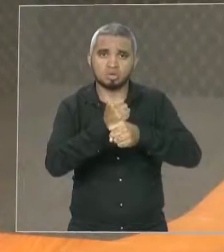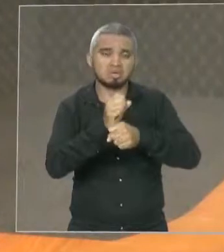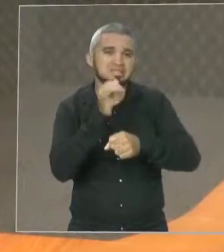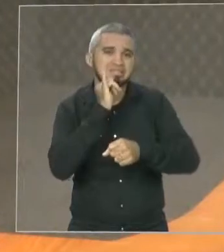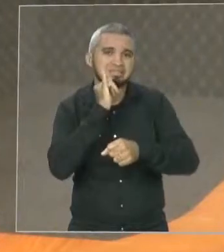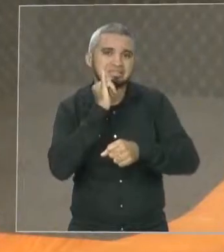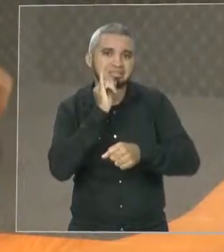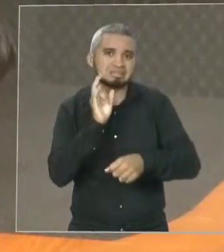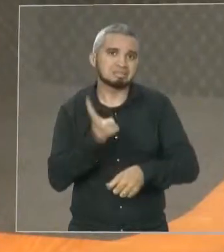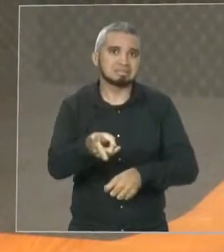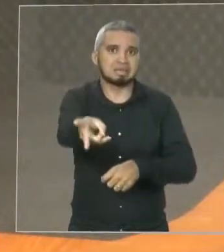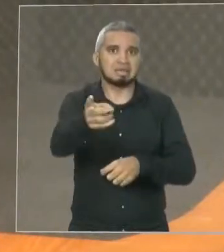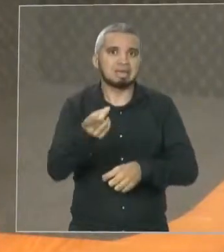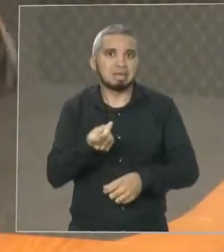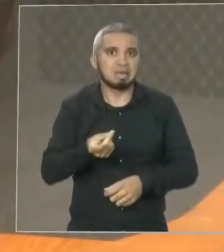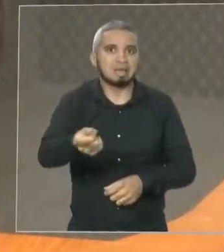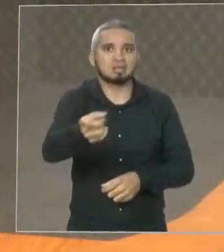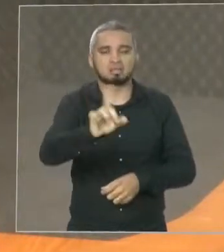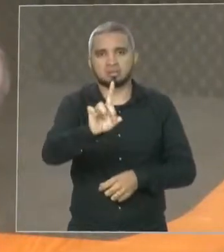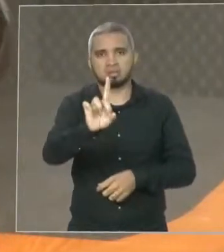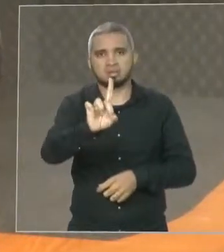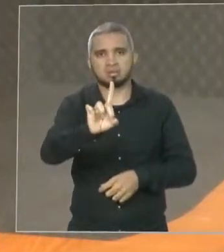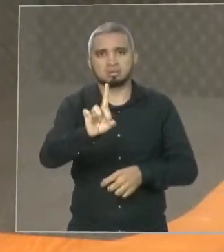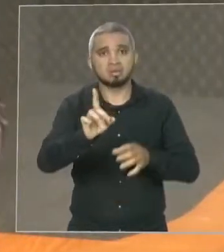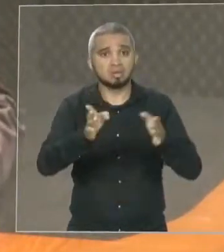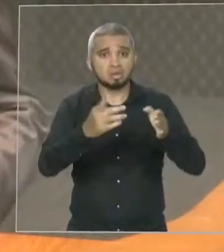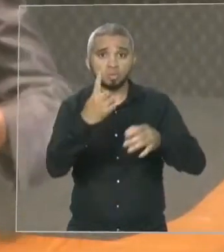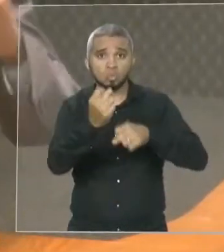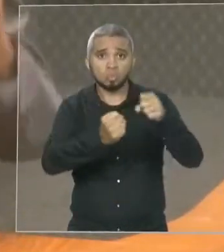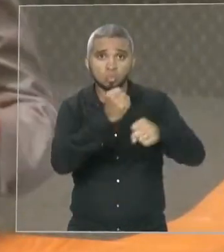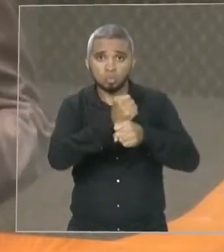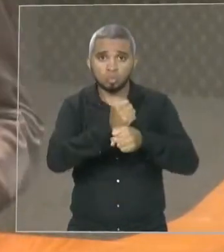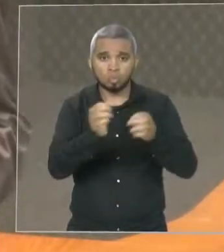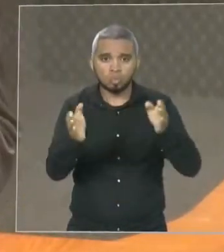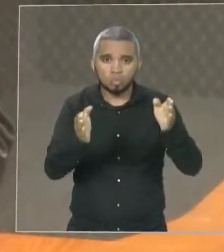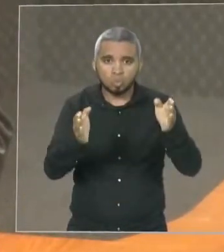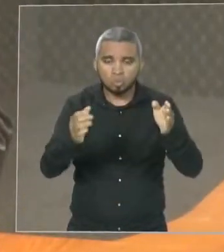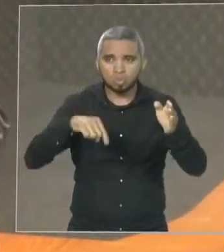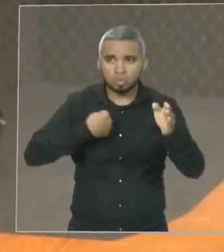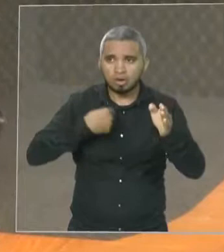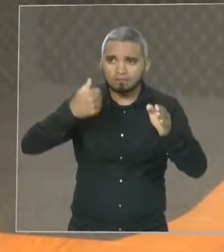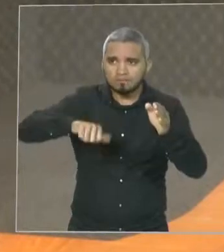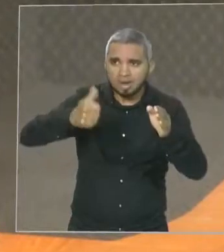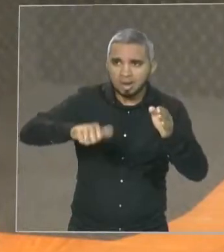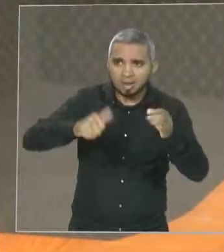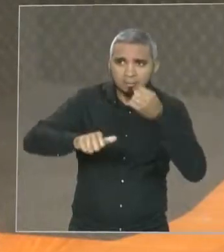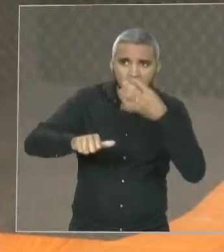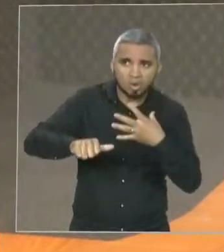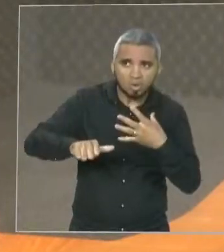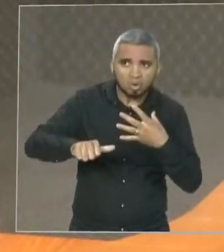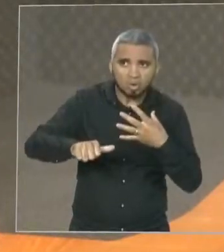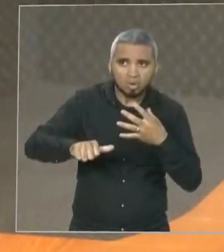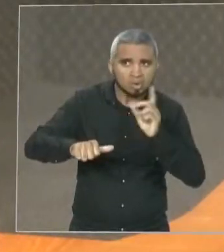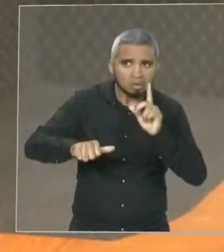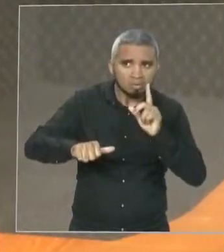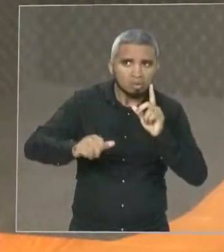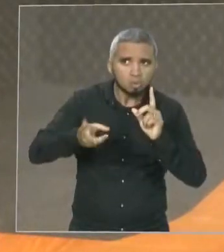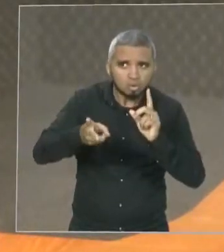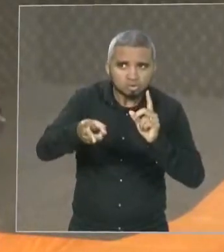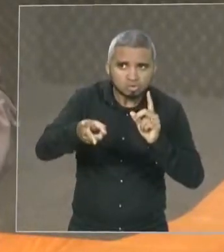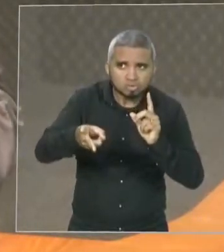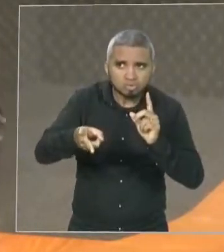permanente, mas é uma política que gera, sim, oportunidade para que as pessoas tenham uma chance